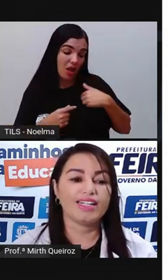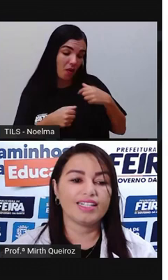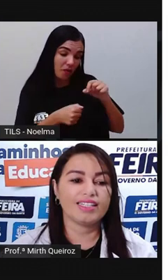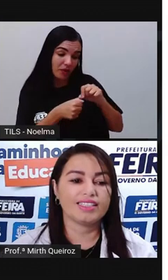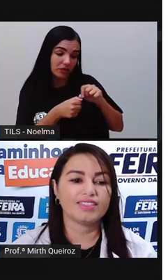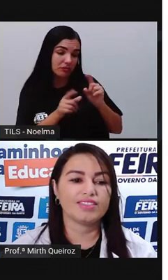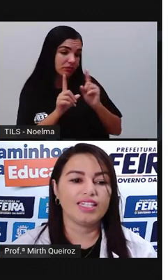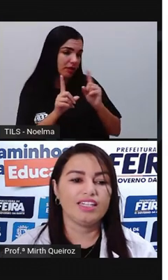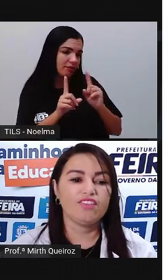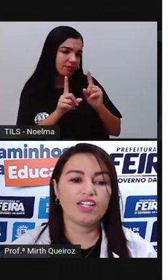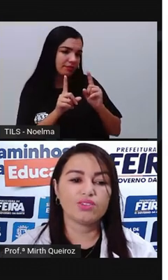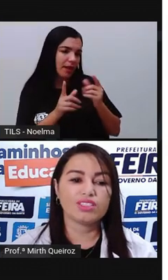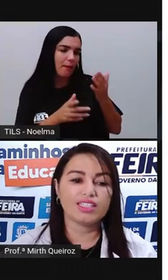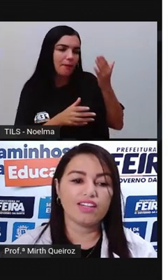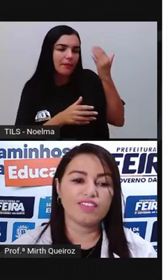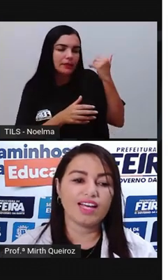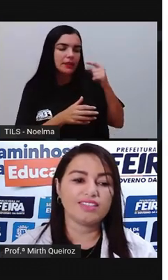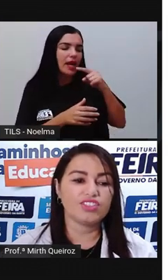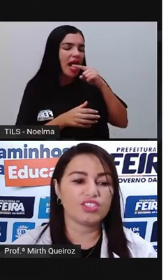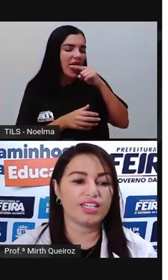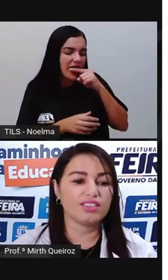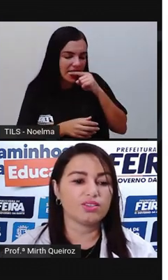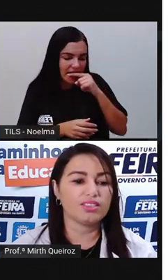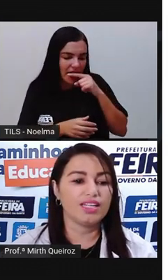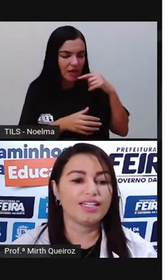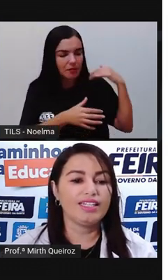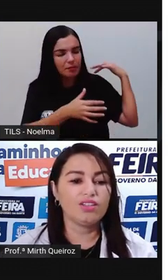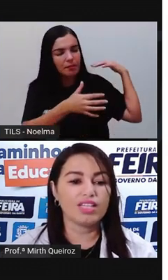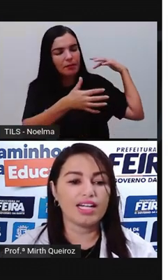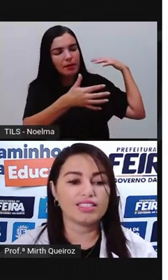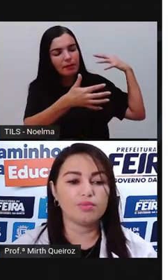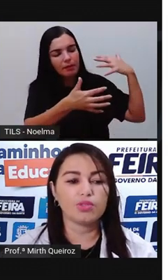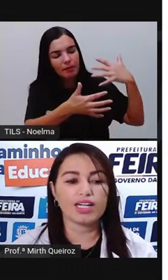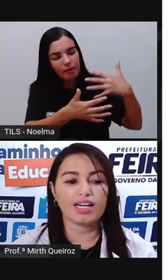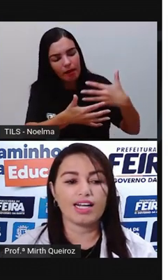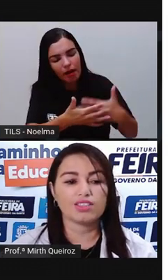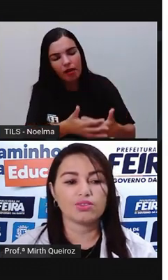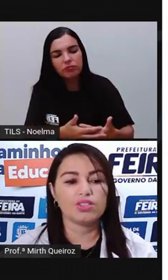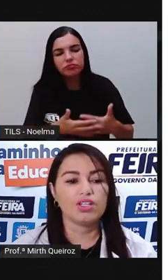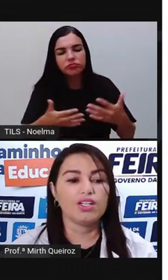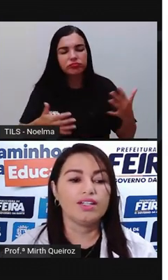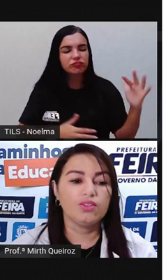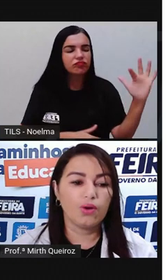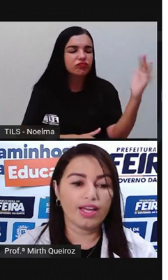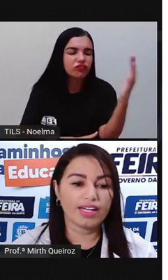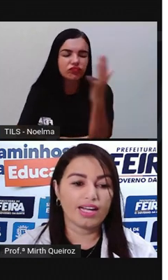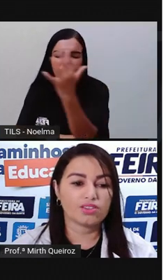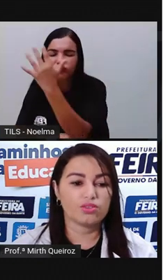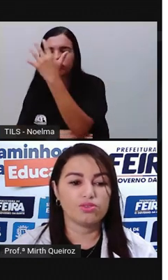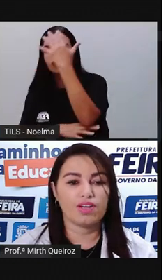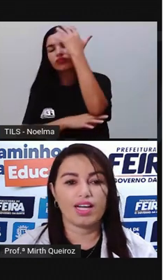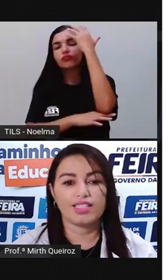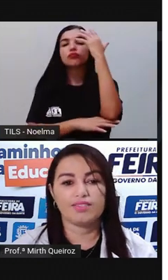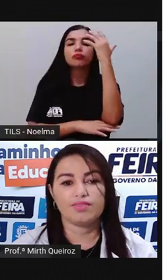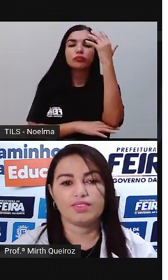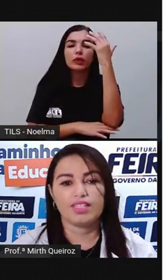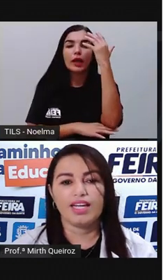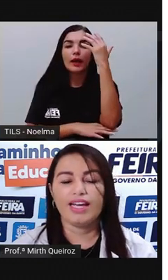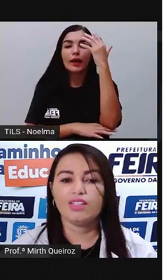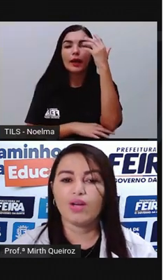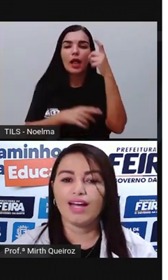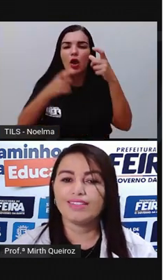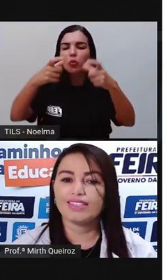era cana e veio dos canaviais extensos que não nascem por acaso no regaço do vale.